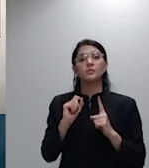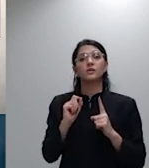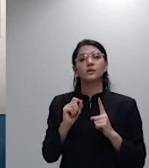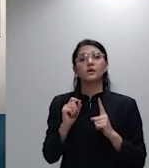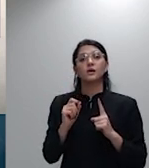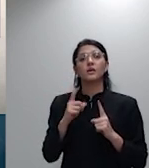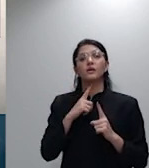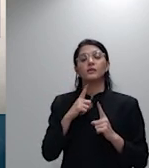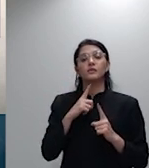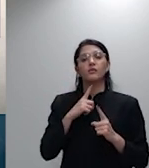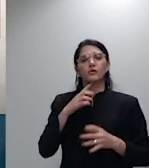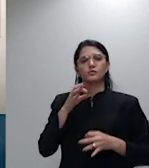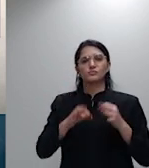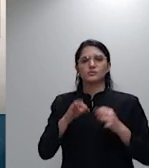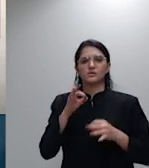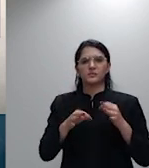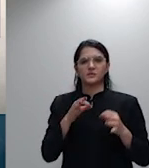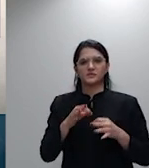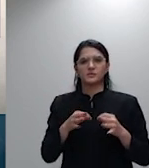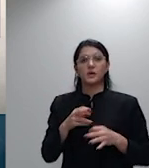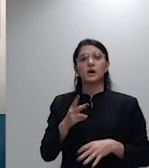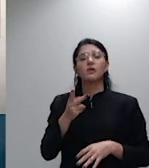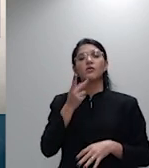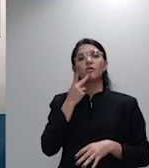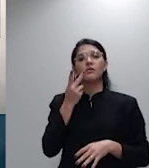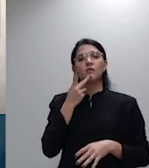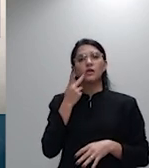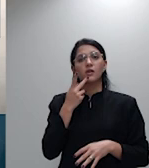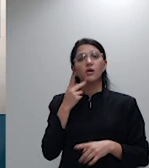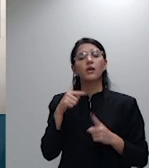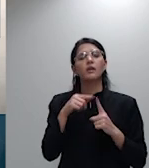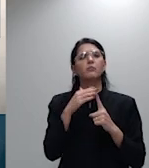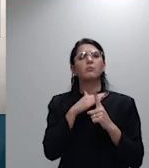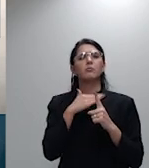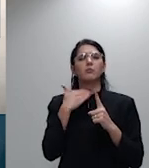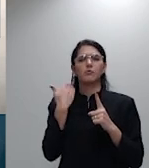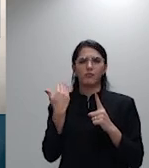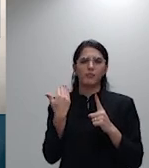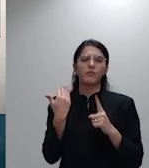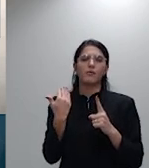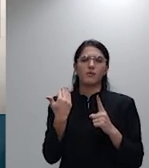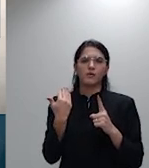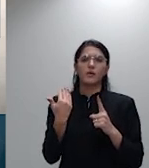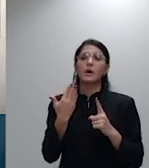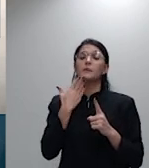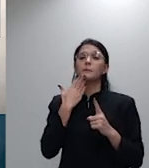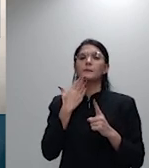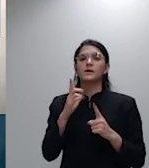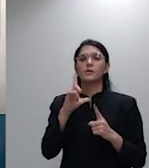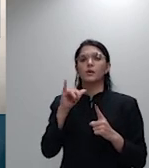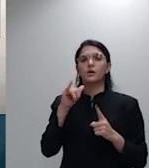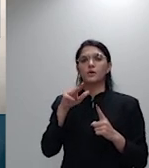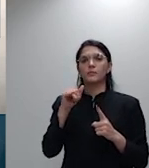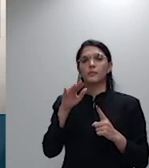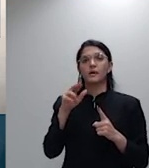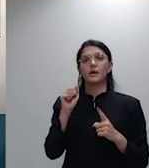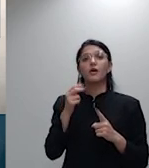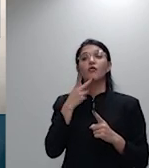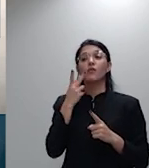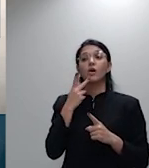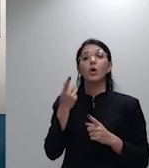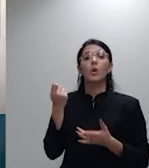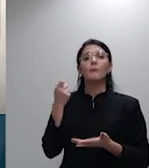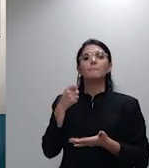estável com o falecido com o pedido liminar buscando restabelecimento do pagamento da pensão por morte de